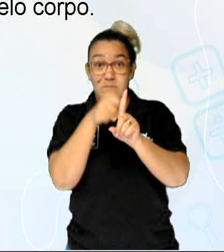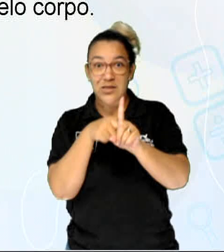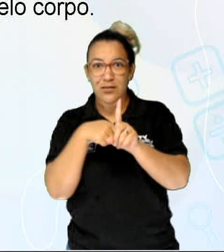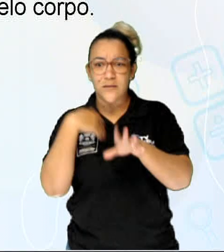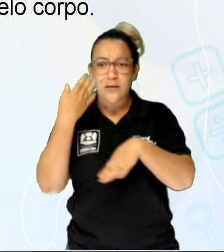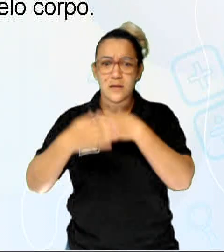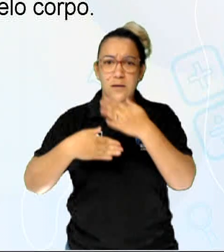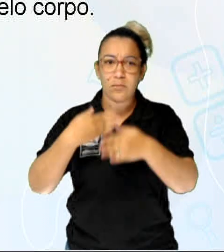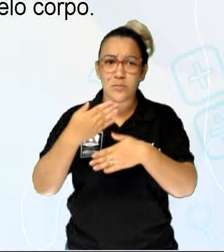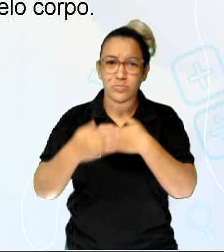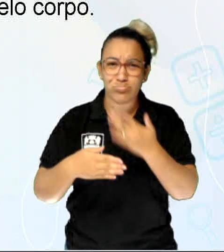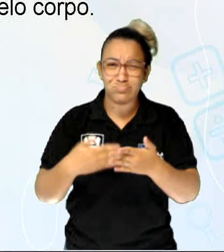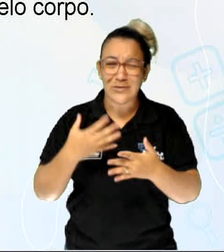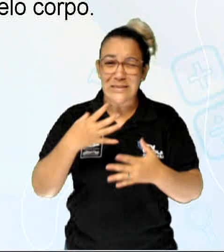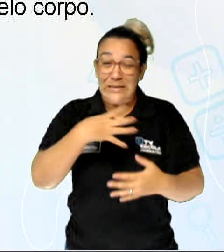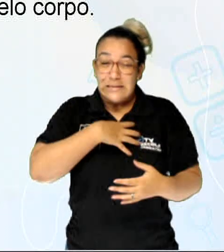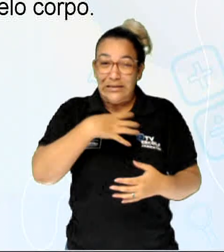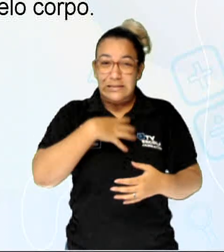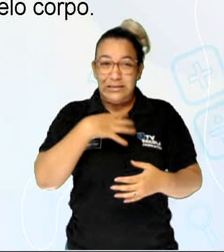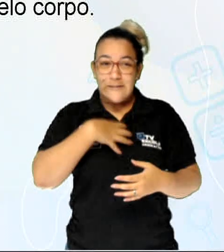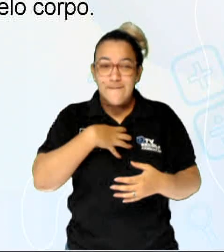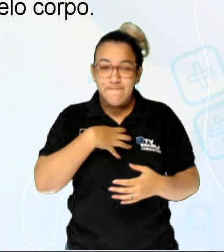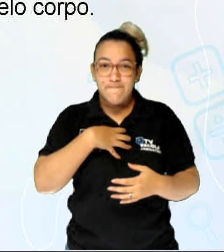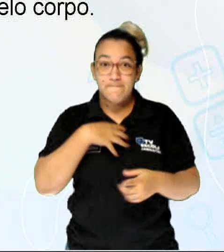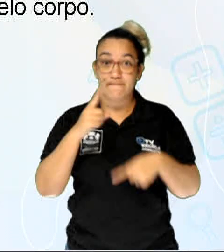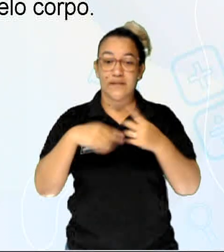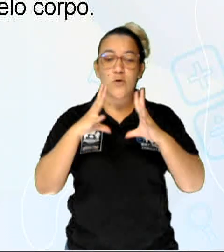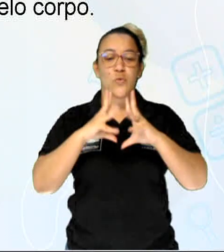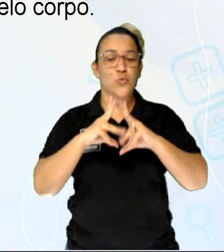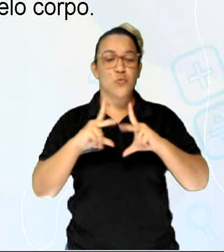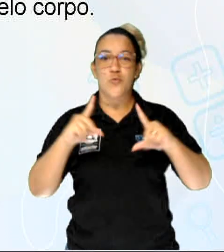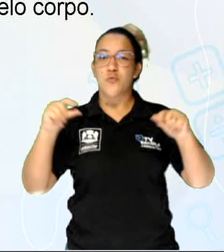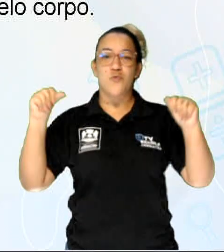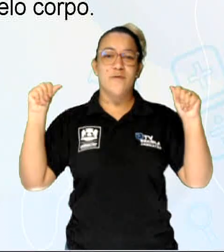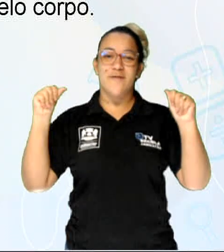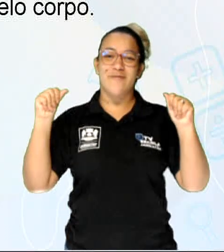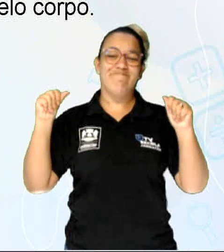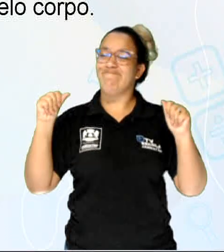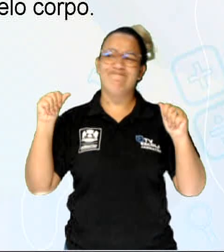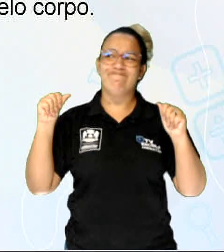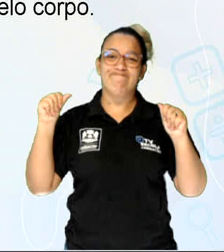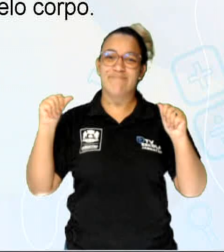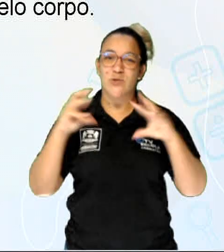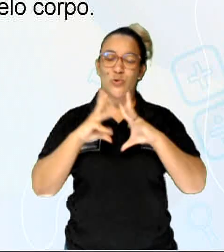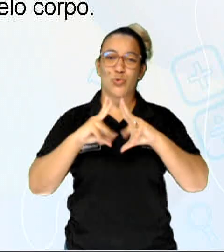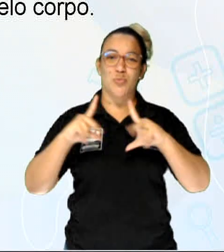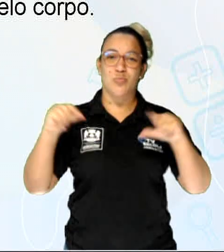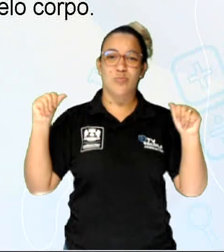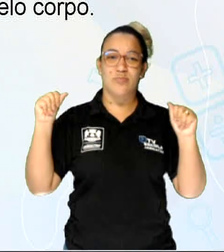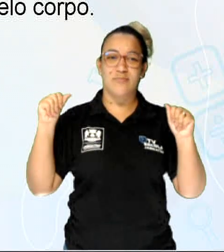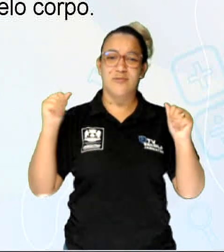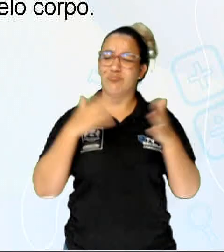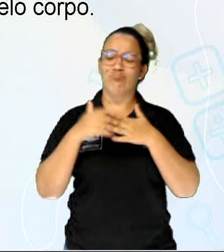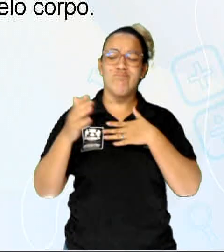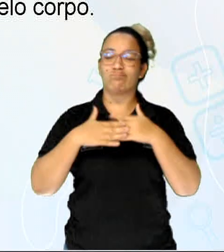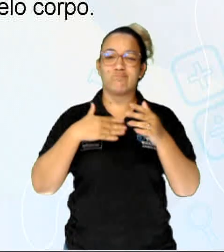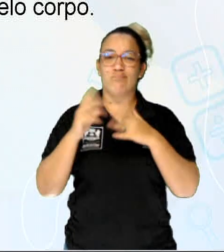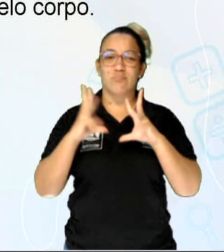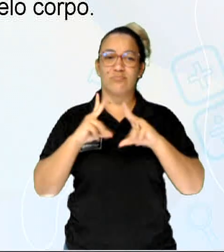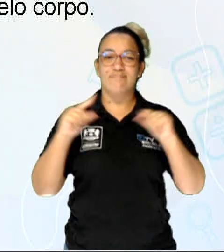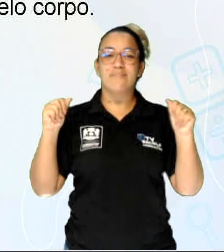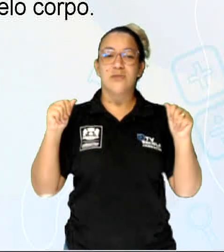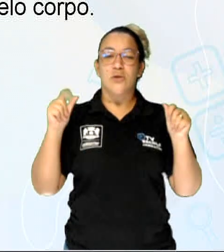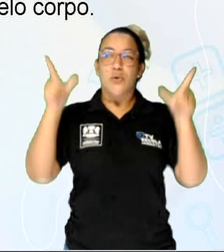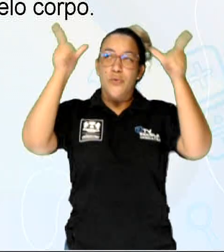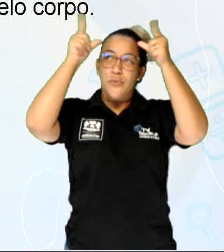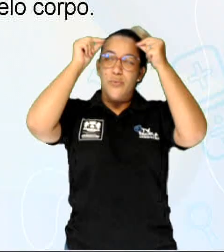depois você tem esses sintomas, passa despercebido, você, ah, não, foi alguma coisa qualquer, você fica